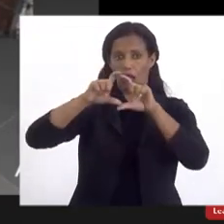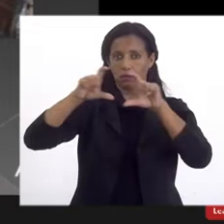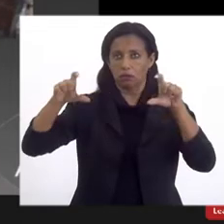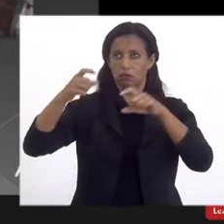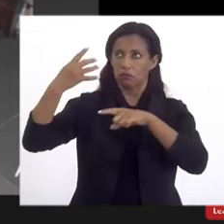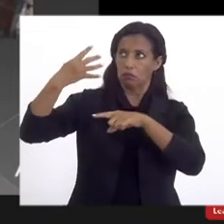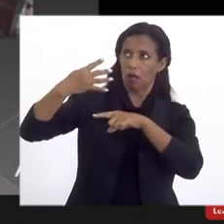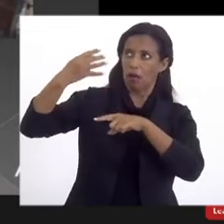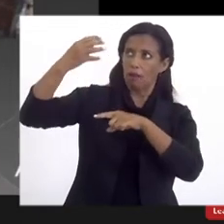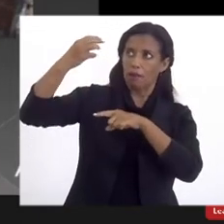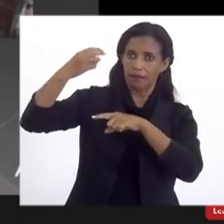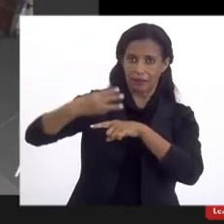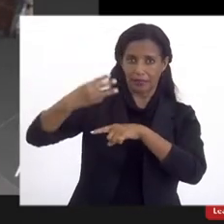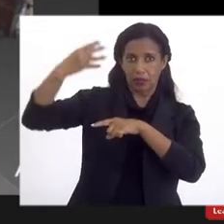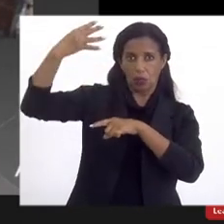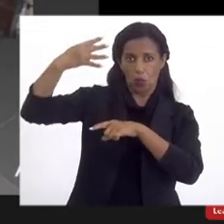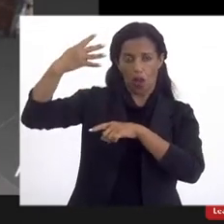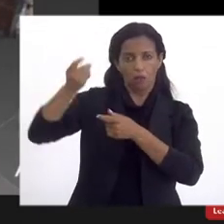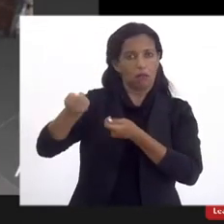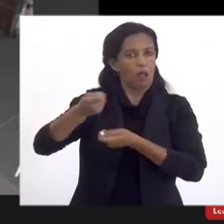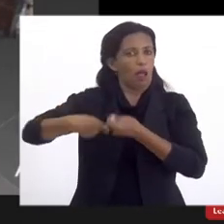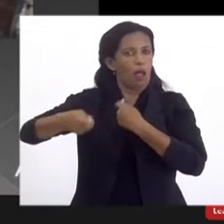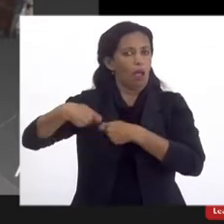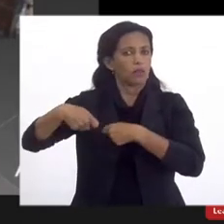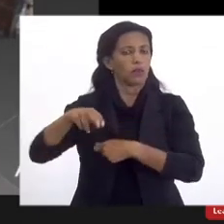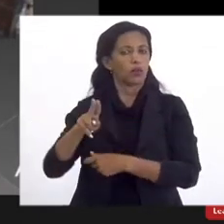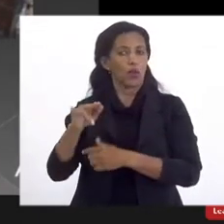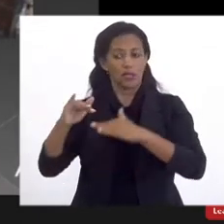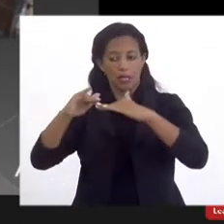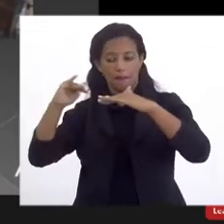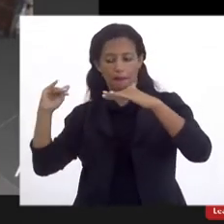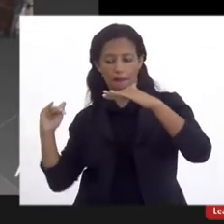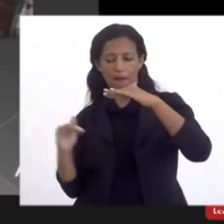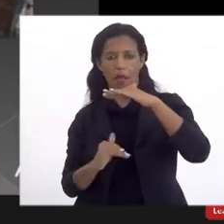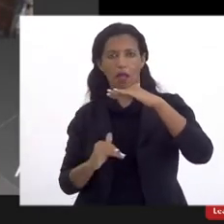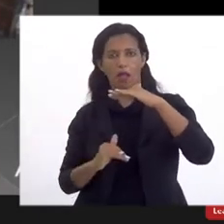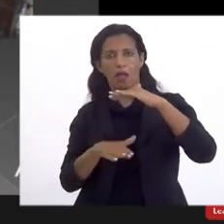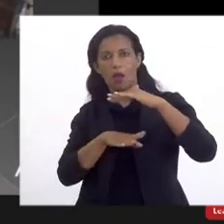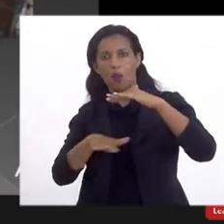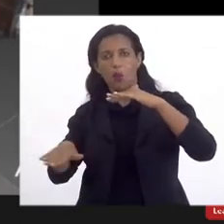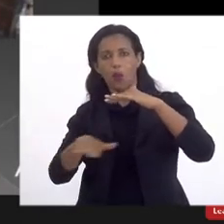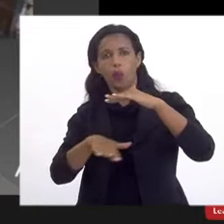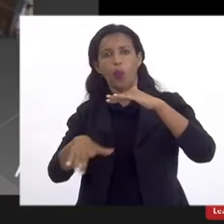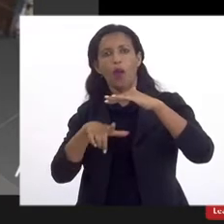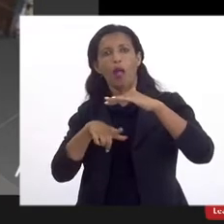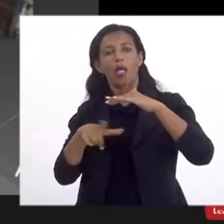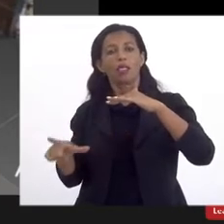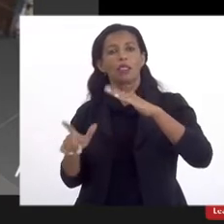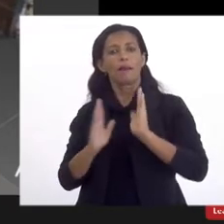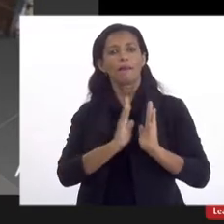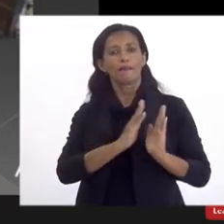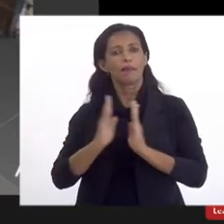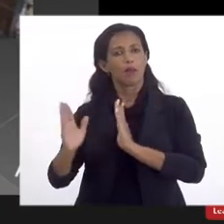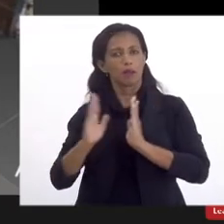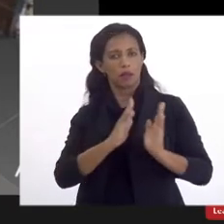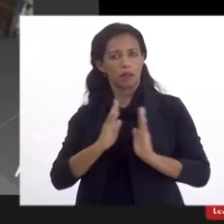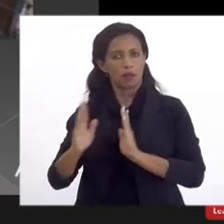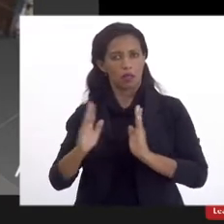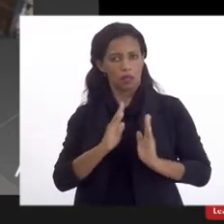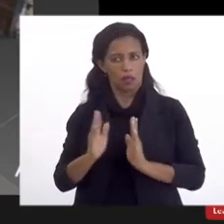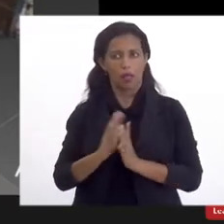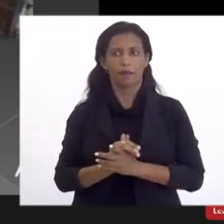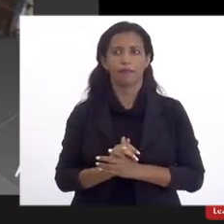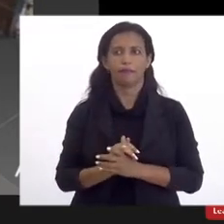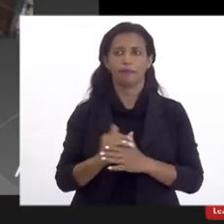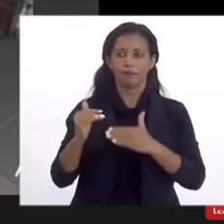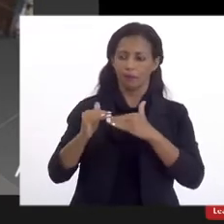administrativa da UESO, e no TR, tem localizado a nossa biblioteca. Avançando